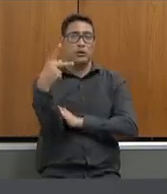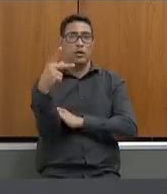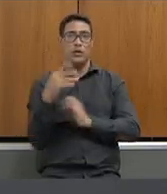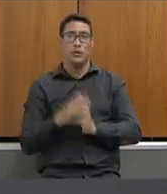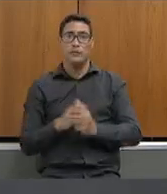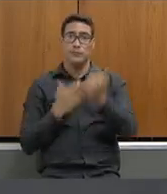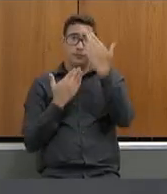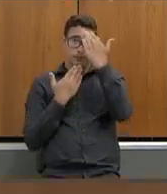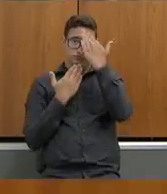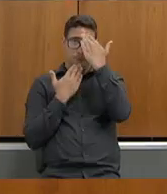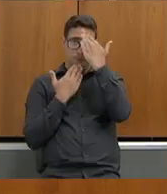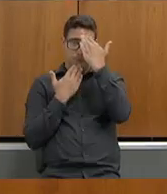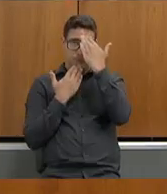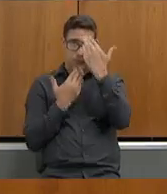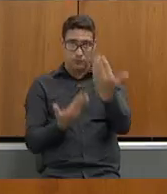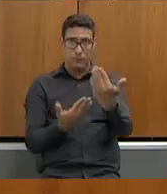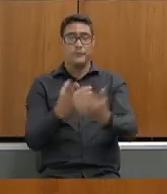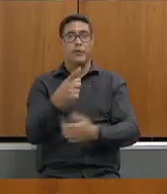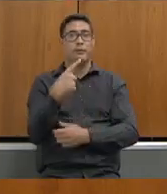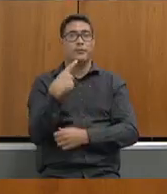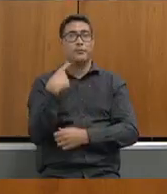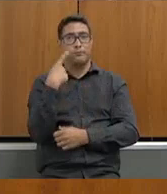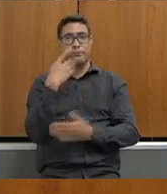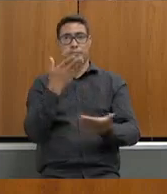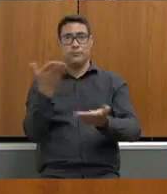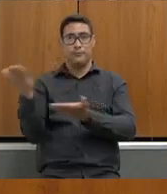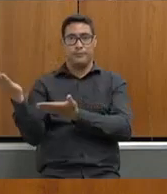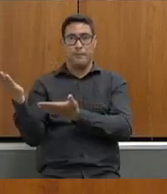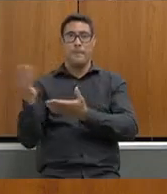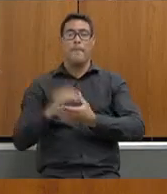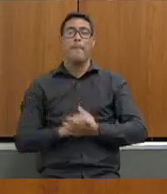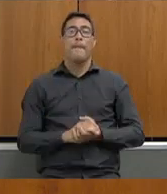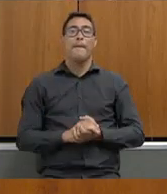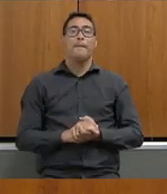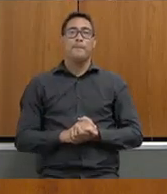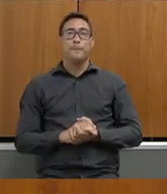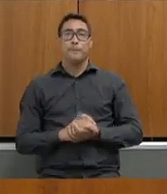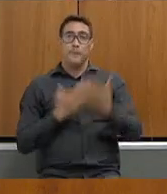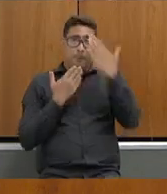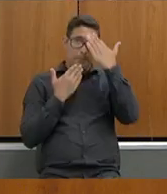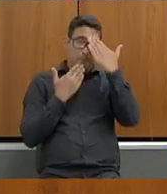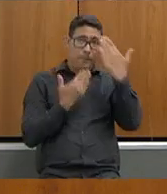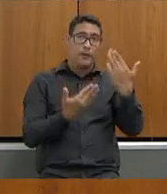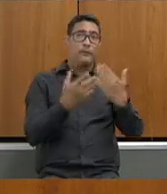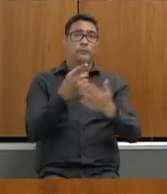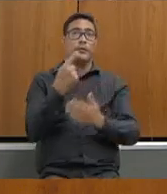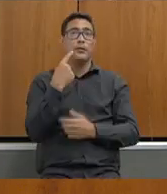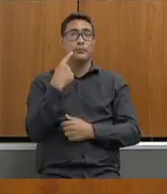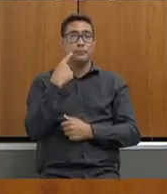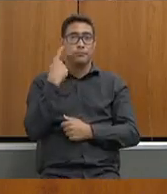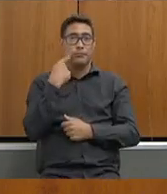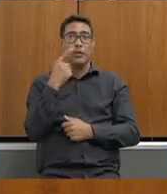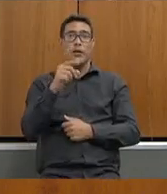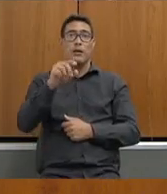deputada obrigada secretário deputada Ione